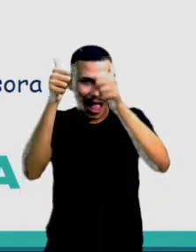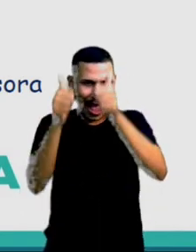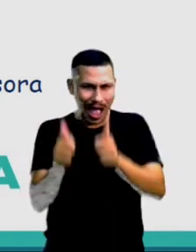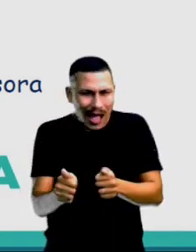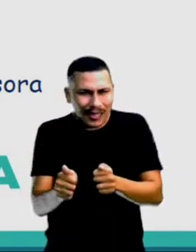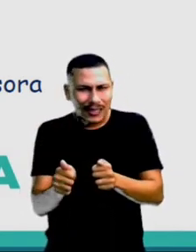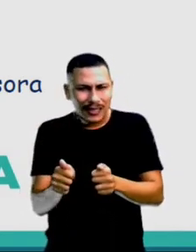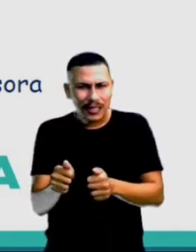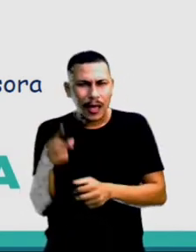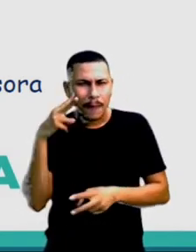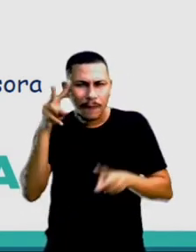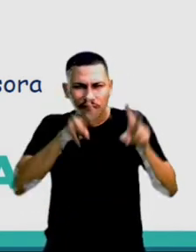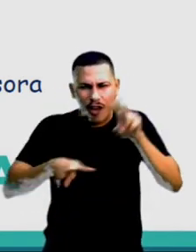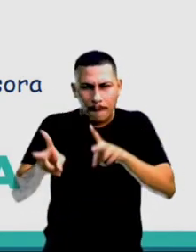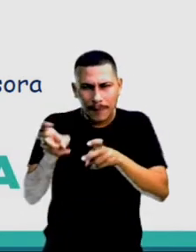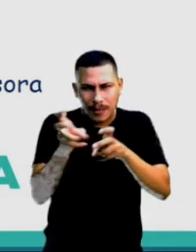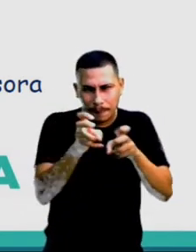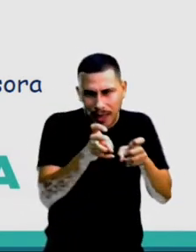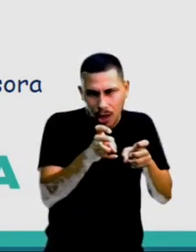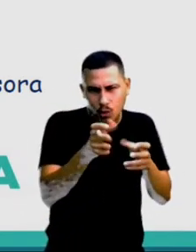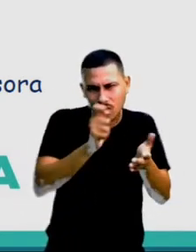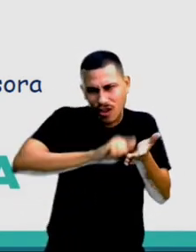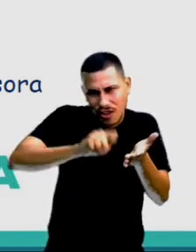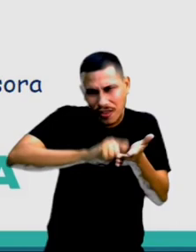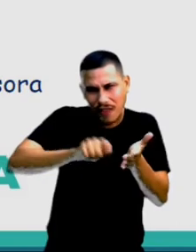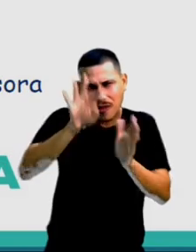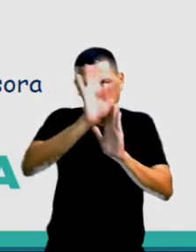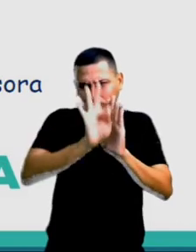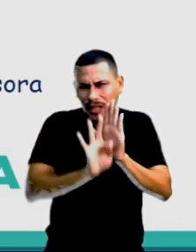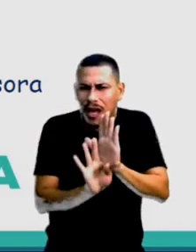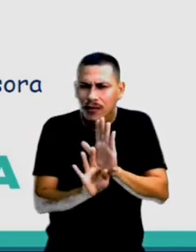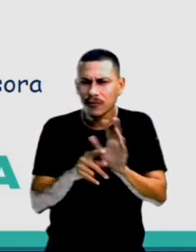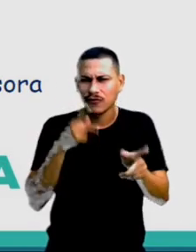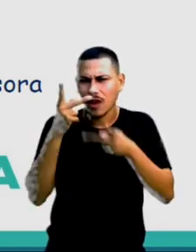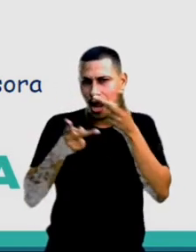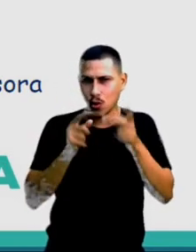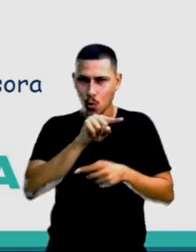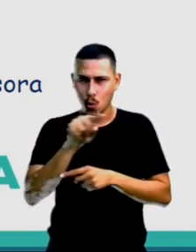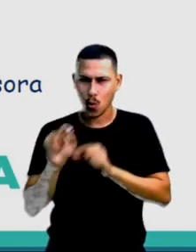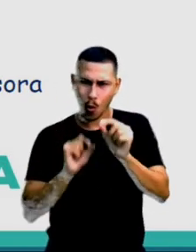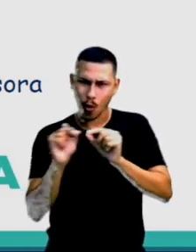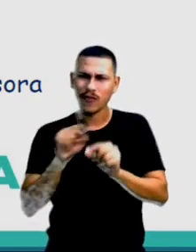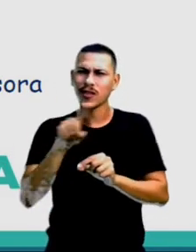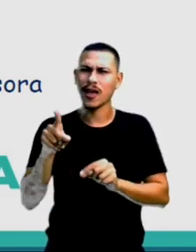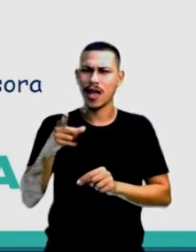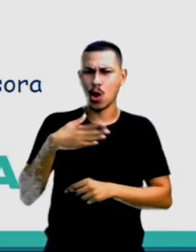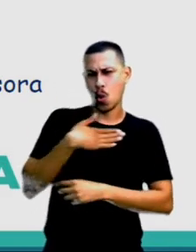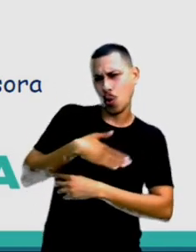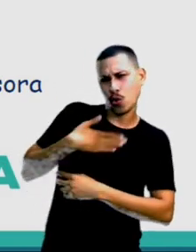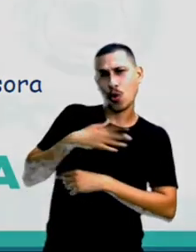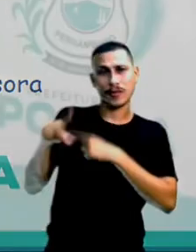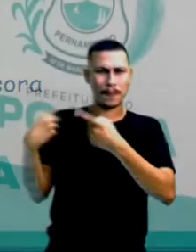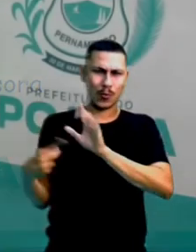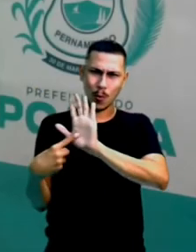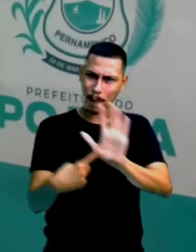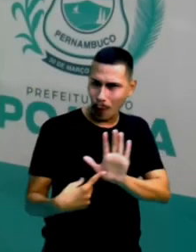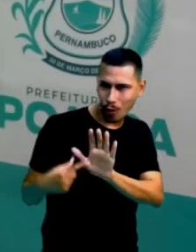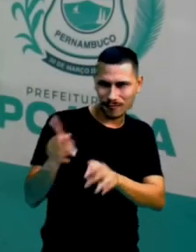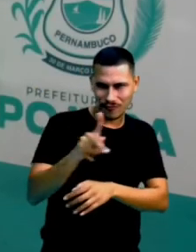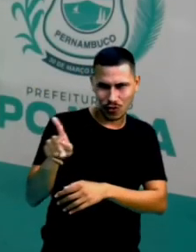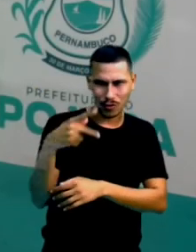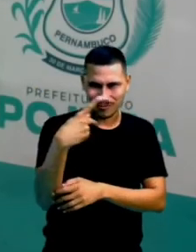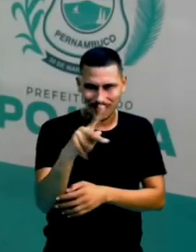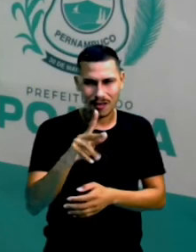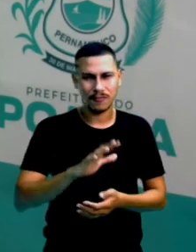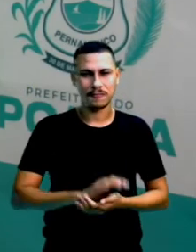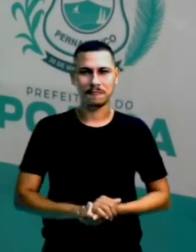aqui E escreva um pequeno texto Sobre ela Dizendo O que você achou Depois Você mostra tudo isso Para